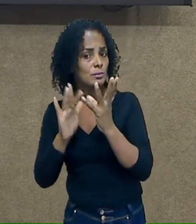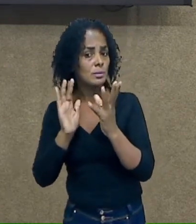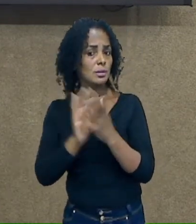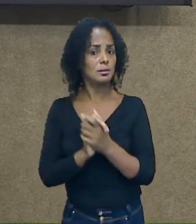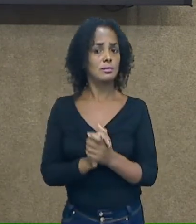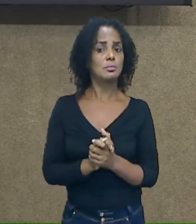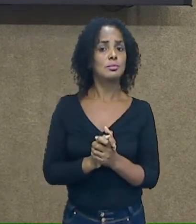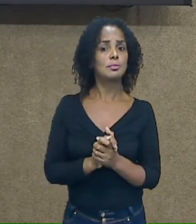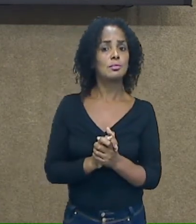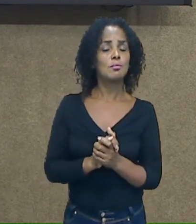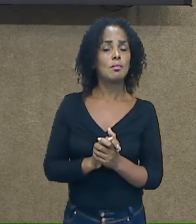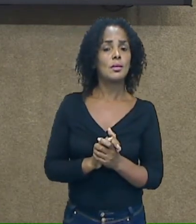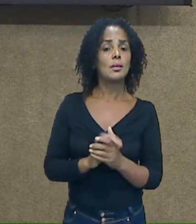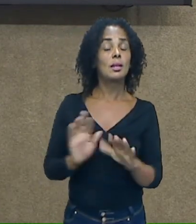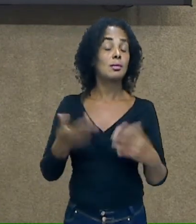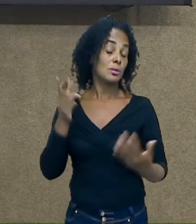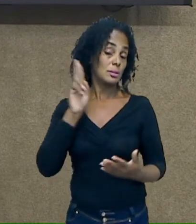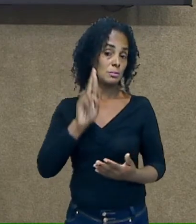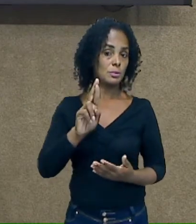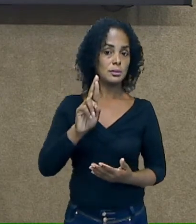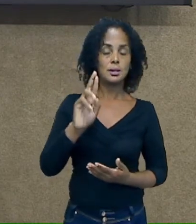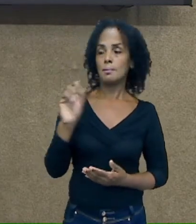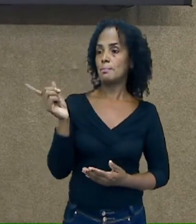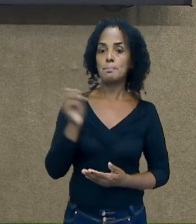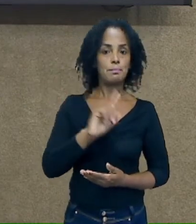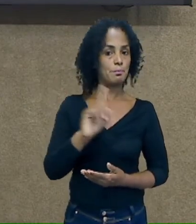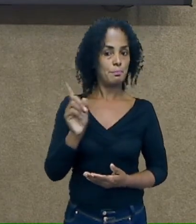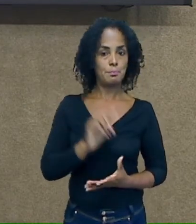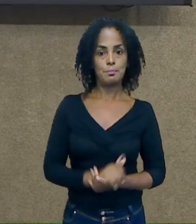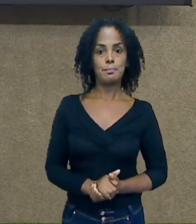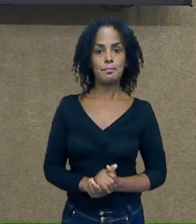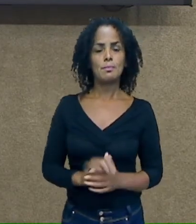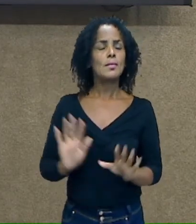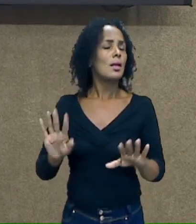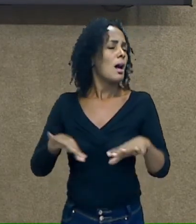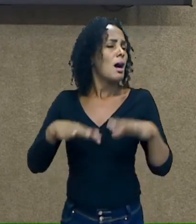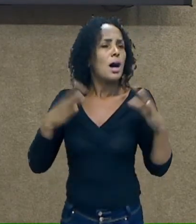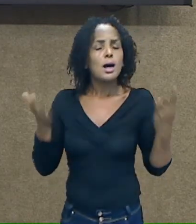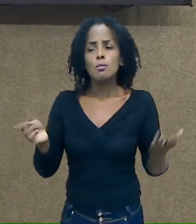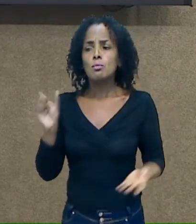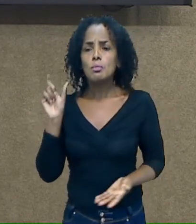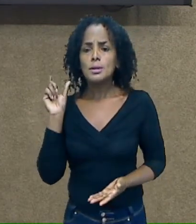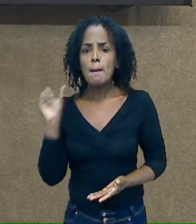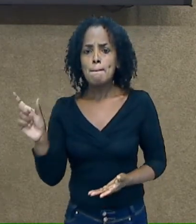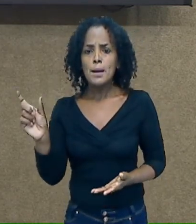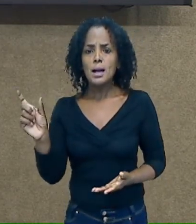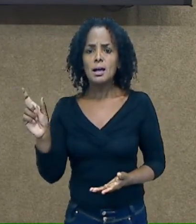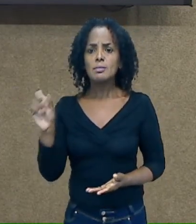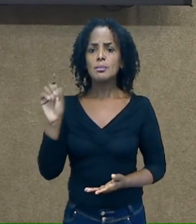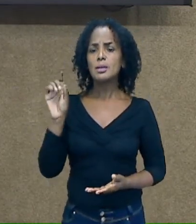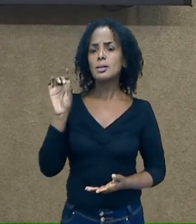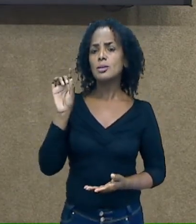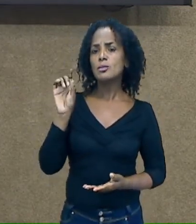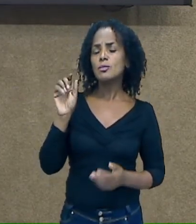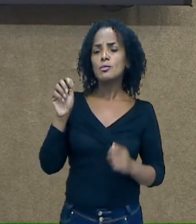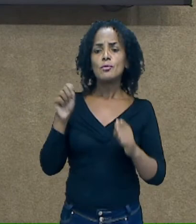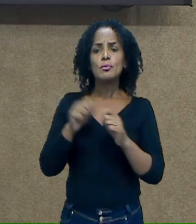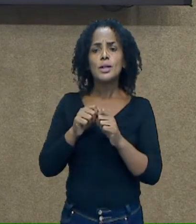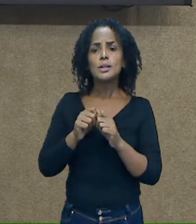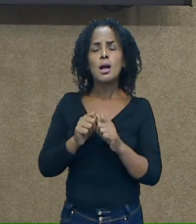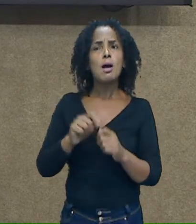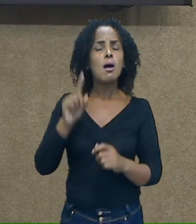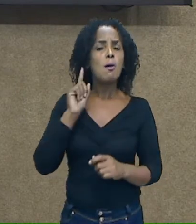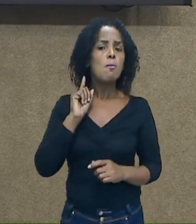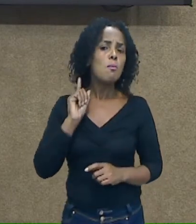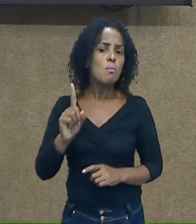Então aqui a nossa resposta, não. Há alguma palavra formada por apenas uma sílaba?